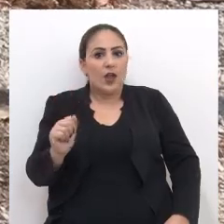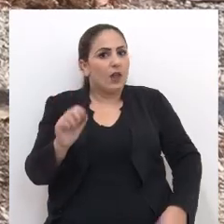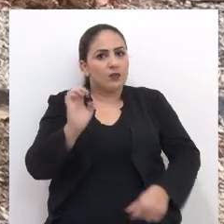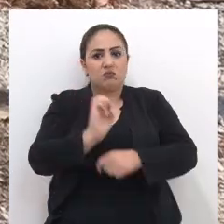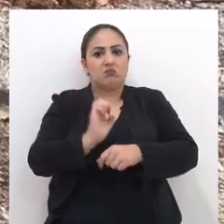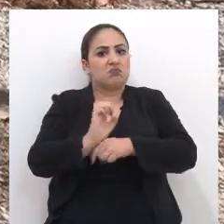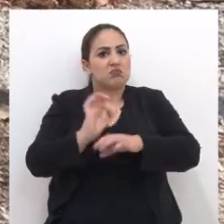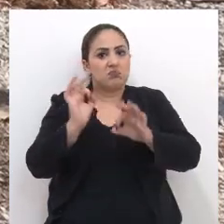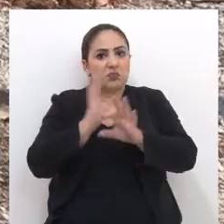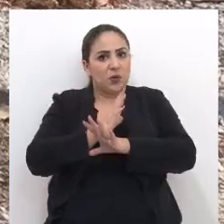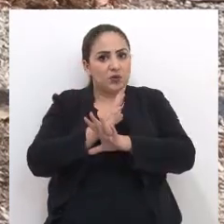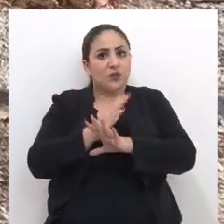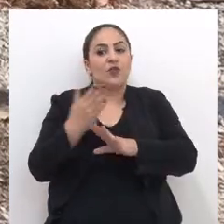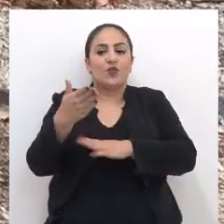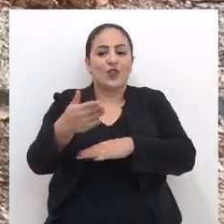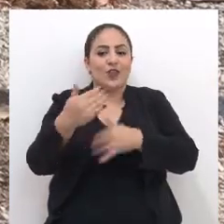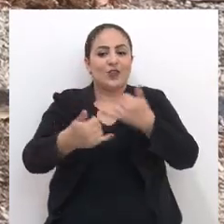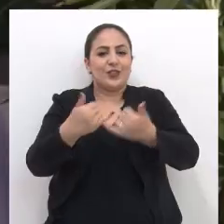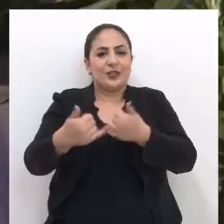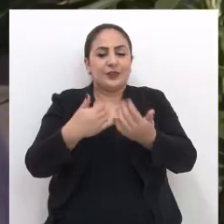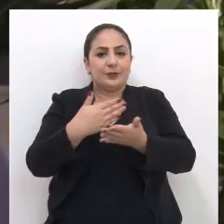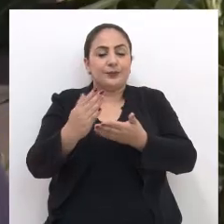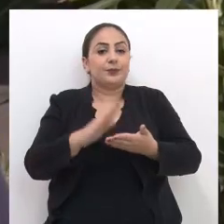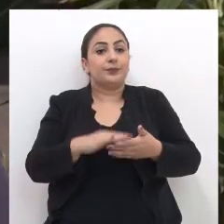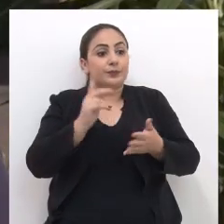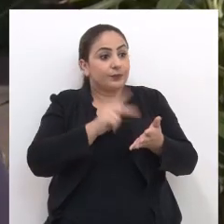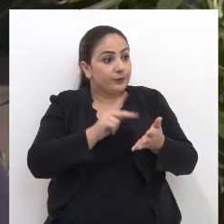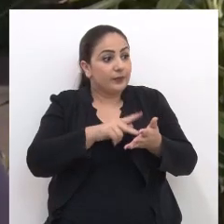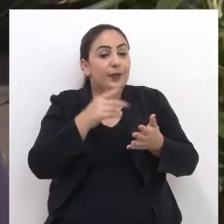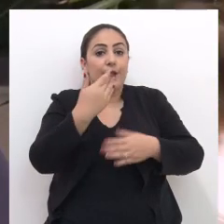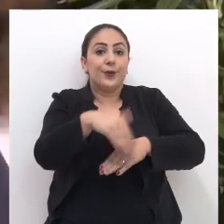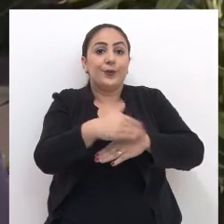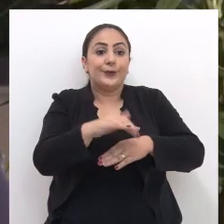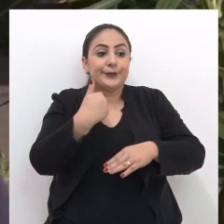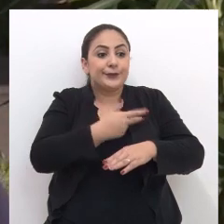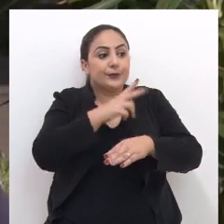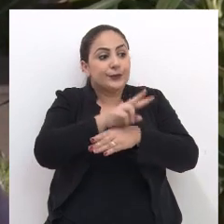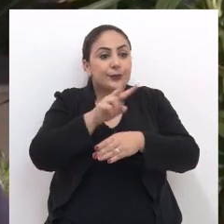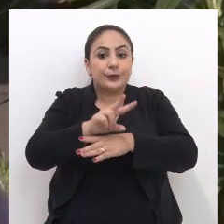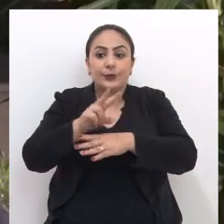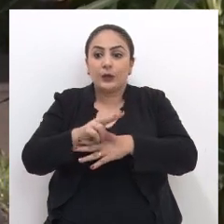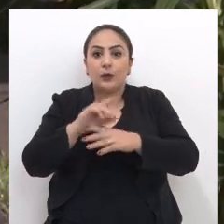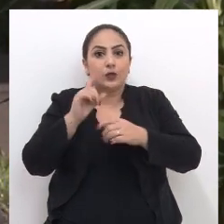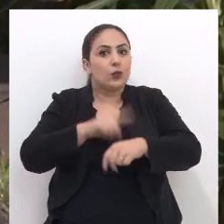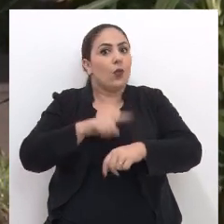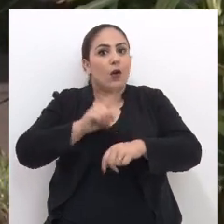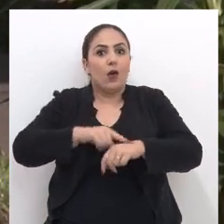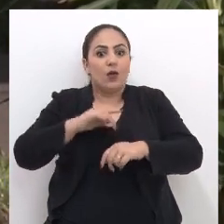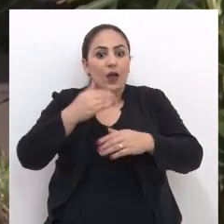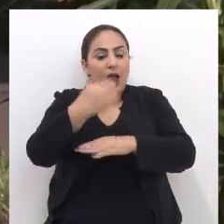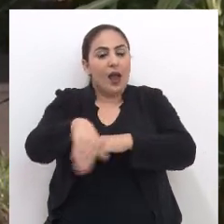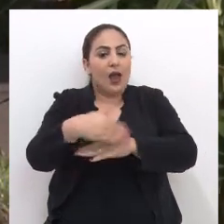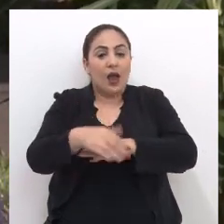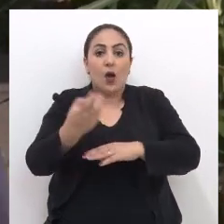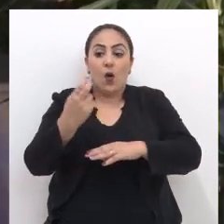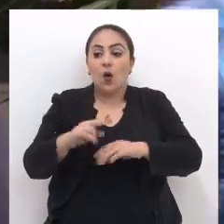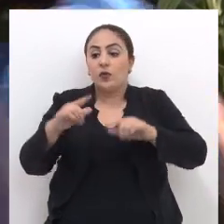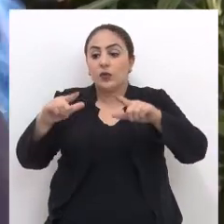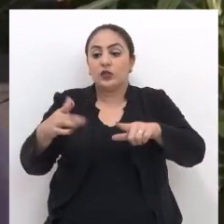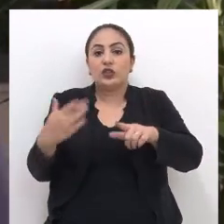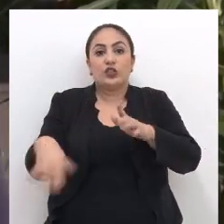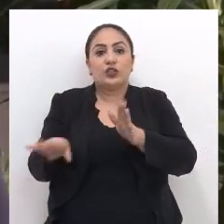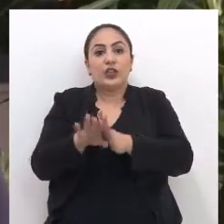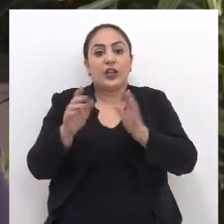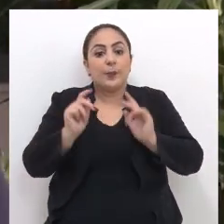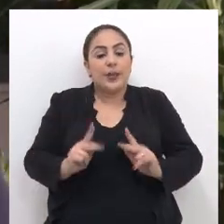pronto e já iniciaram a diversão. Na verdade, eles brincam na rua e a gente tem que estar cuidando por causa dos carros, né? Ou vão no